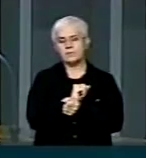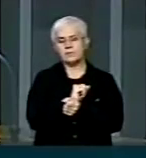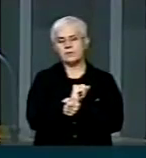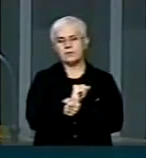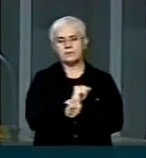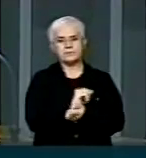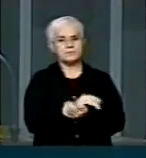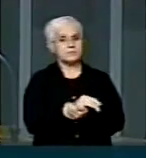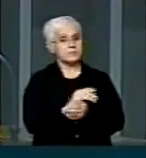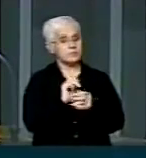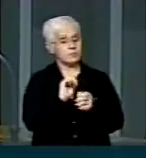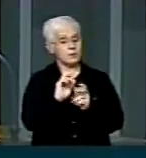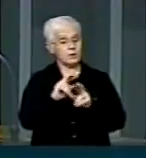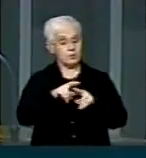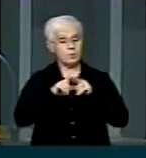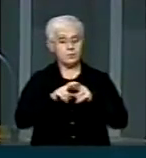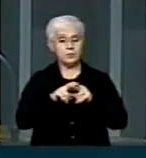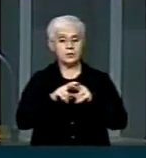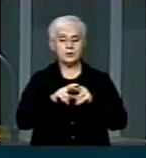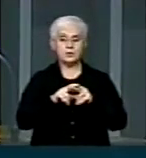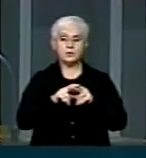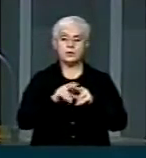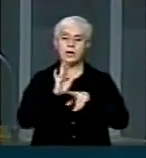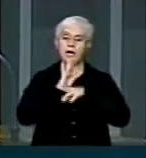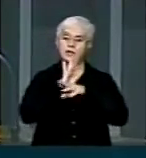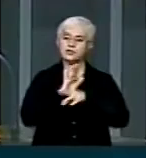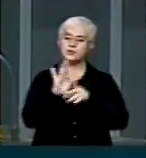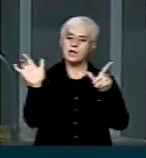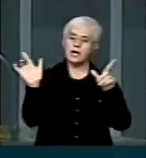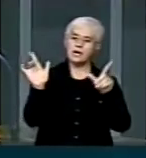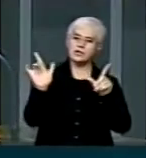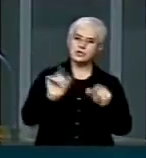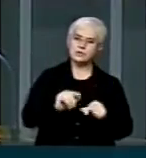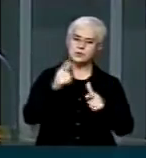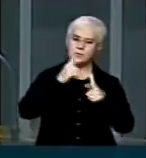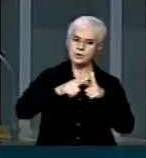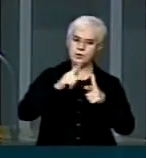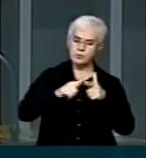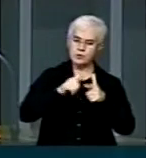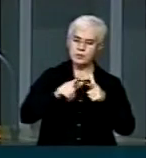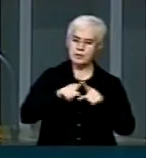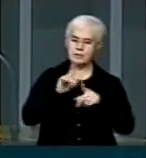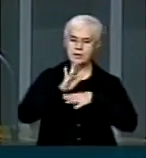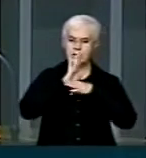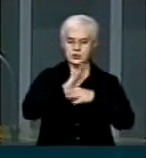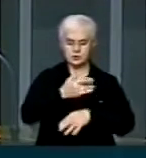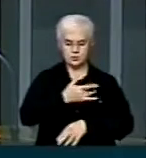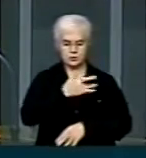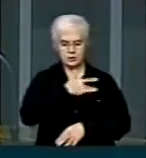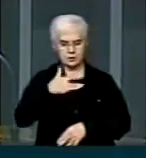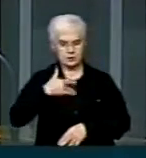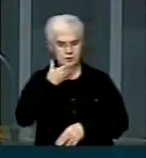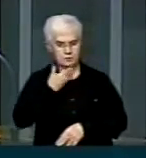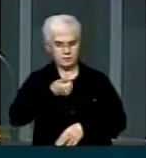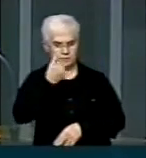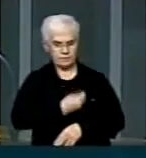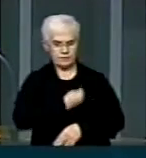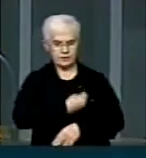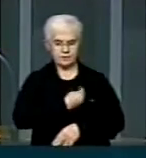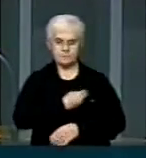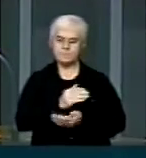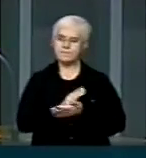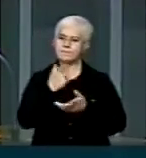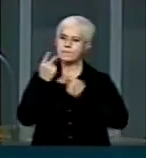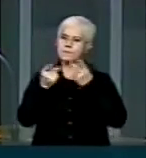deficiência severa no comportamento de vida e de salvar vidas. Finalizo esse discurso,